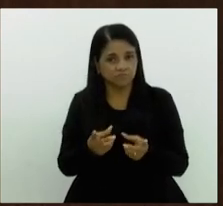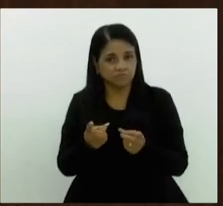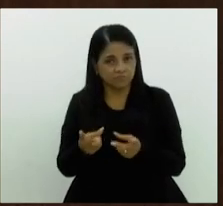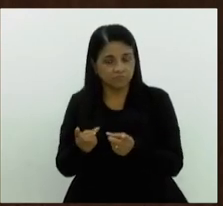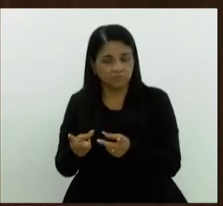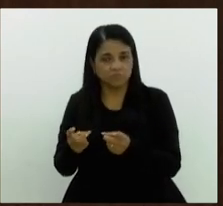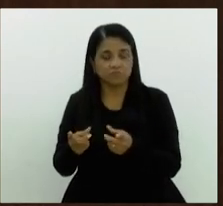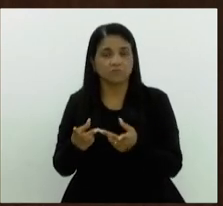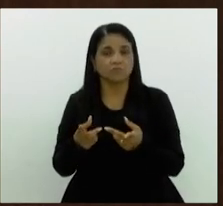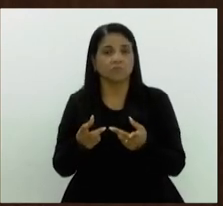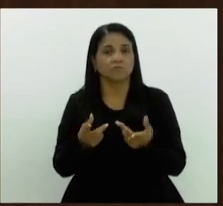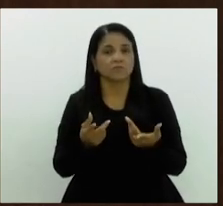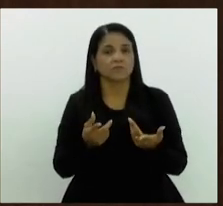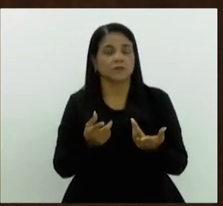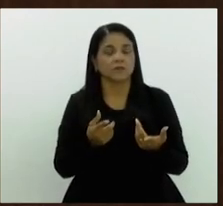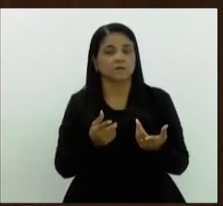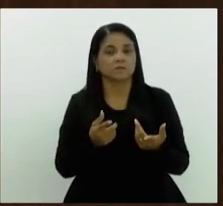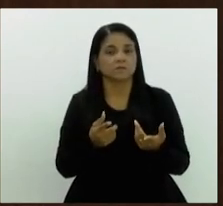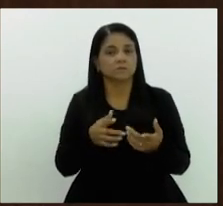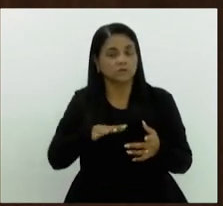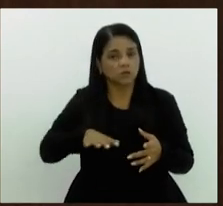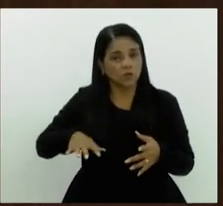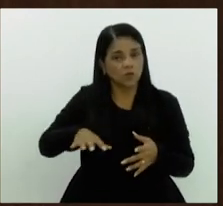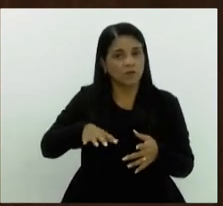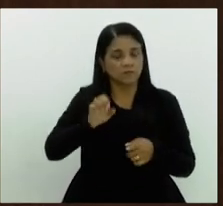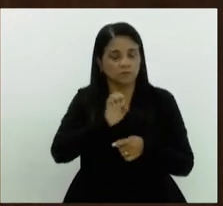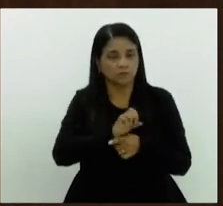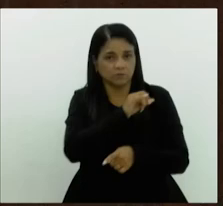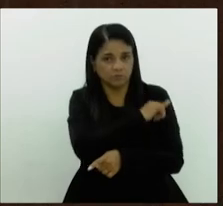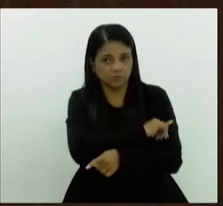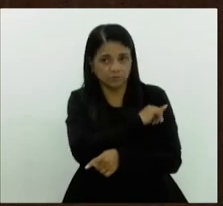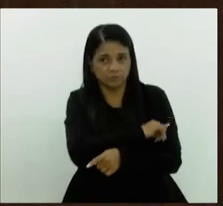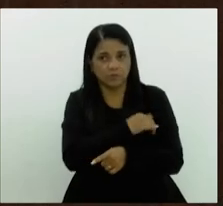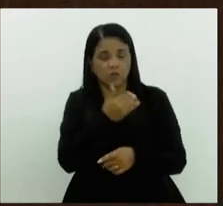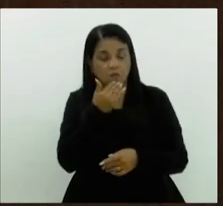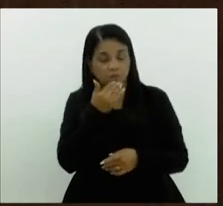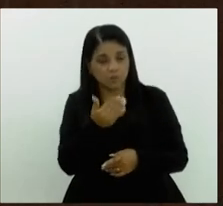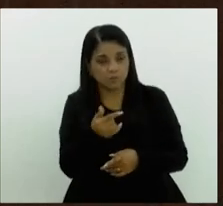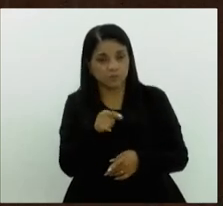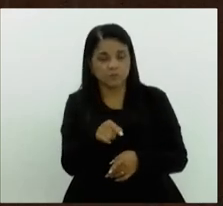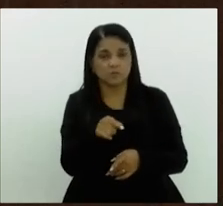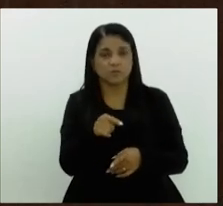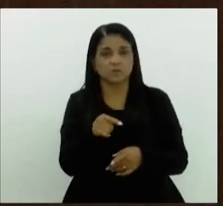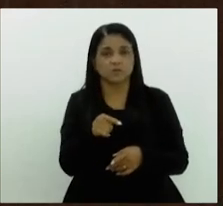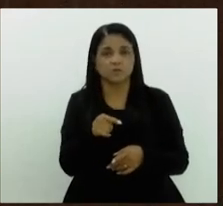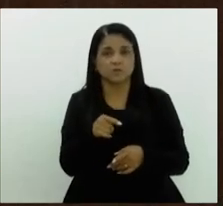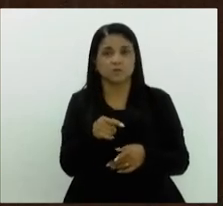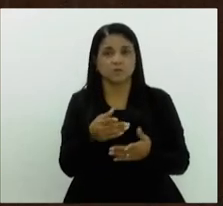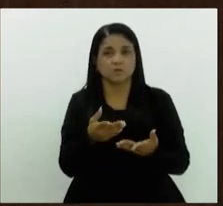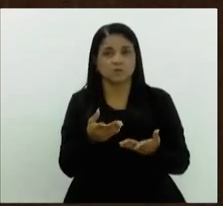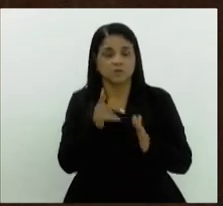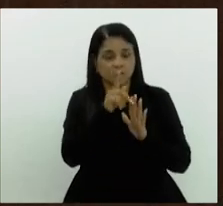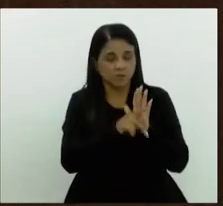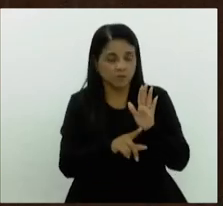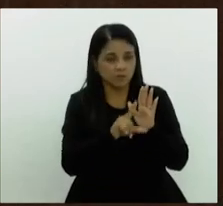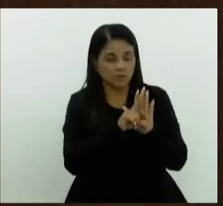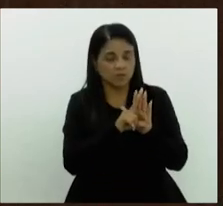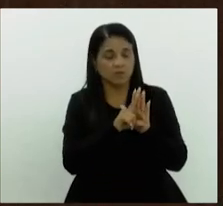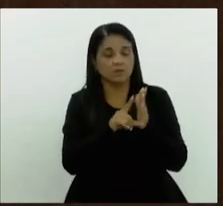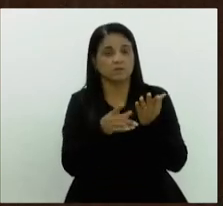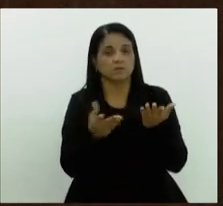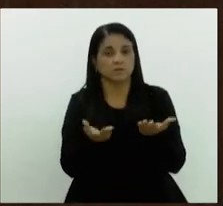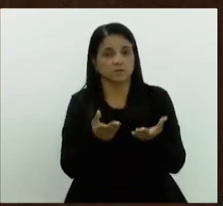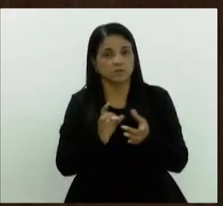estabelecimentos comerciais varejistas localizados no Rio de Janeiro então gostaria de pedir a vossa excelência que deliberasse hoje para a semana que vem